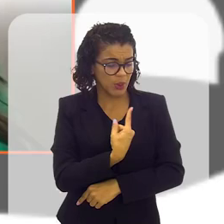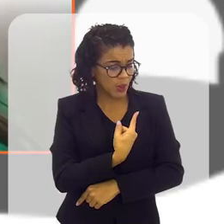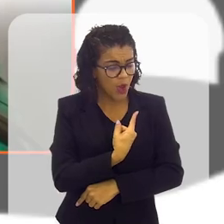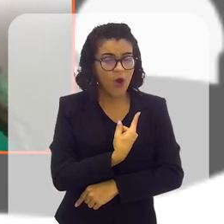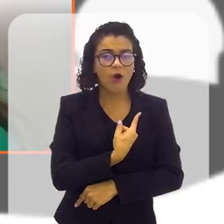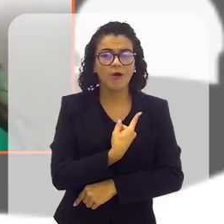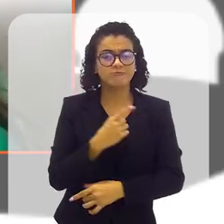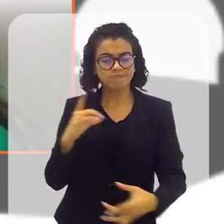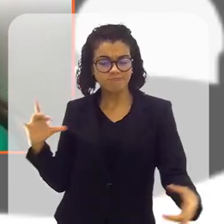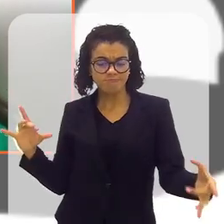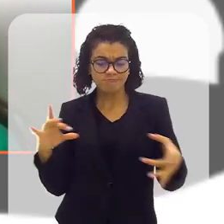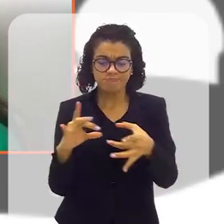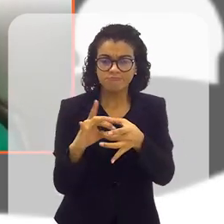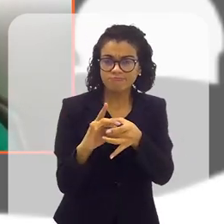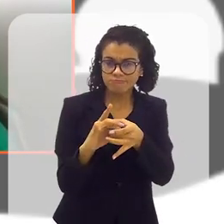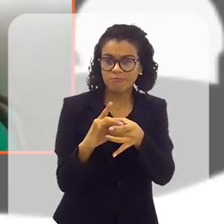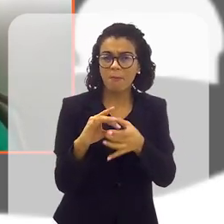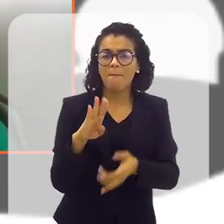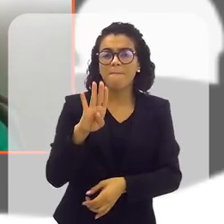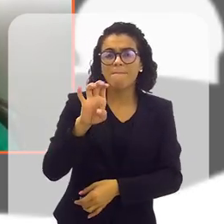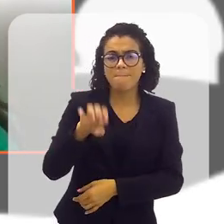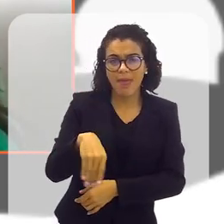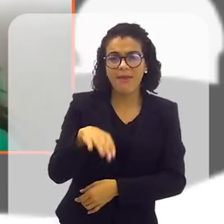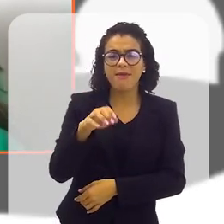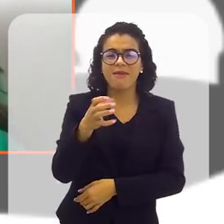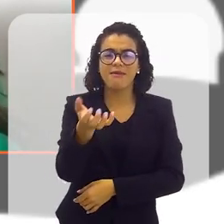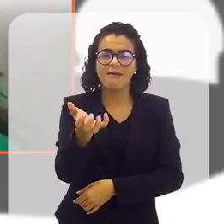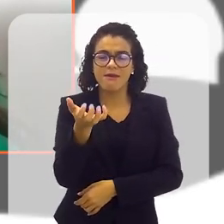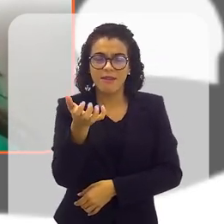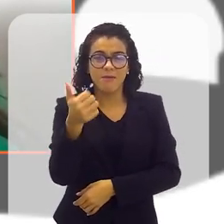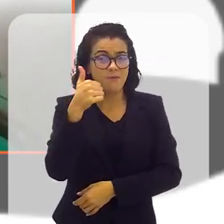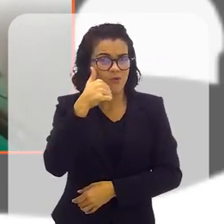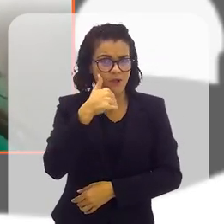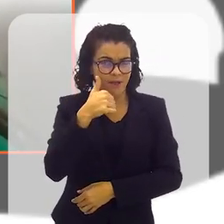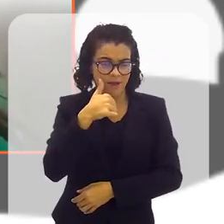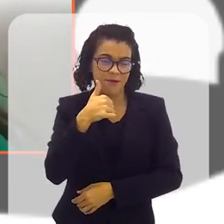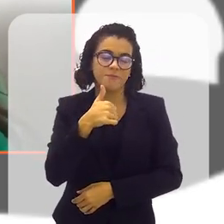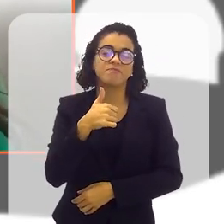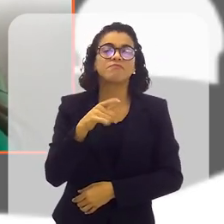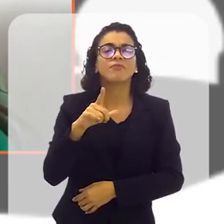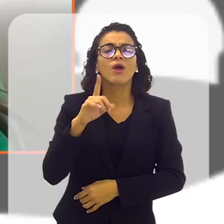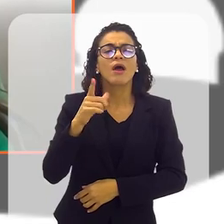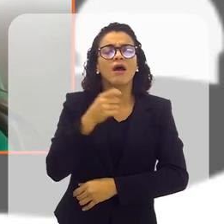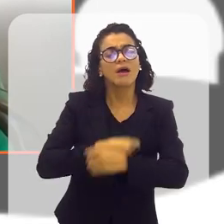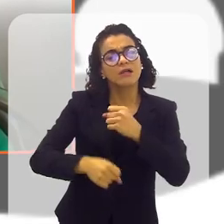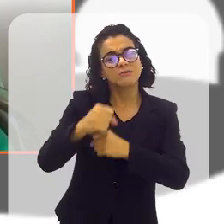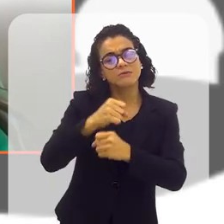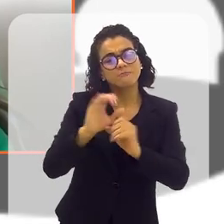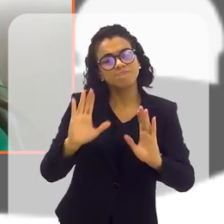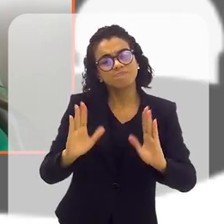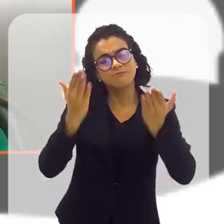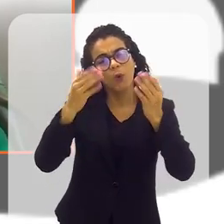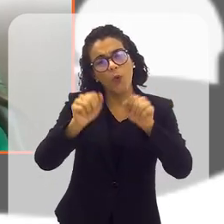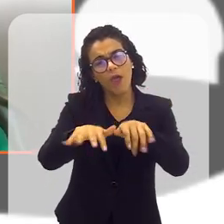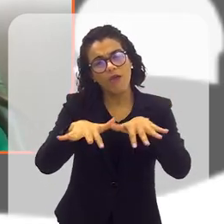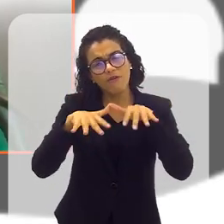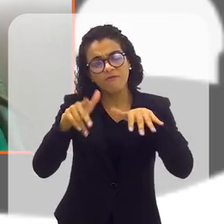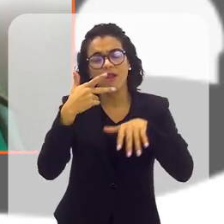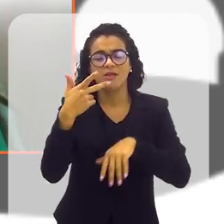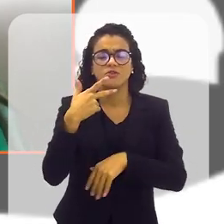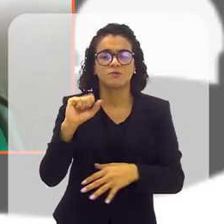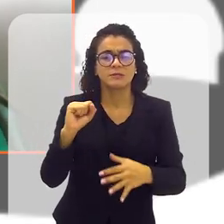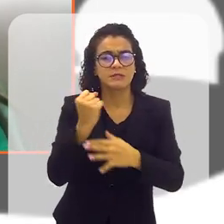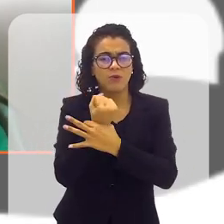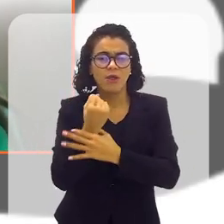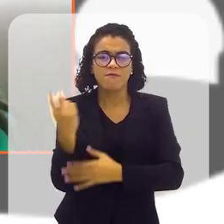nós fizemos essa conexão tão forte com o Bem Querer Mulher. No ano passado, nós realizamos um evento falando sobre a segurança e